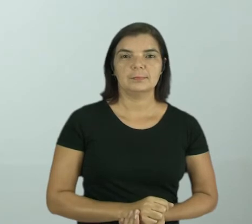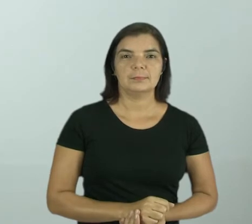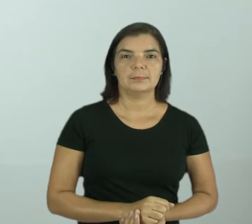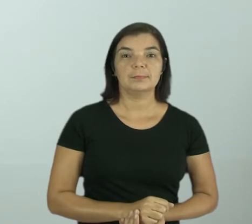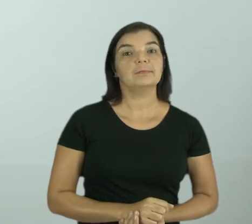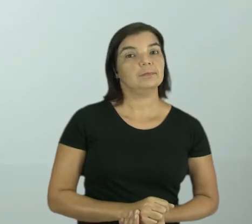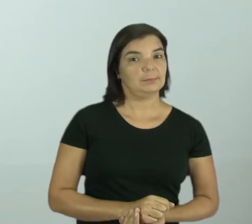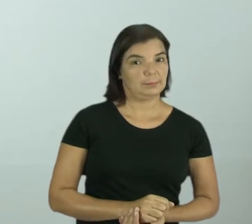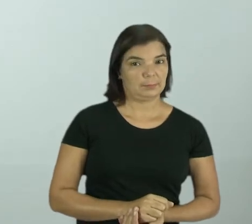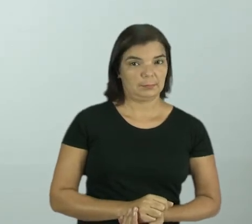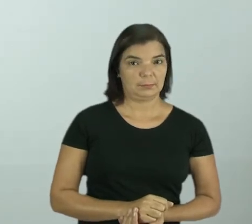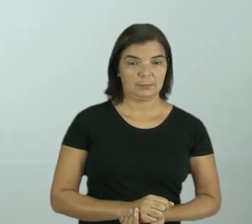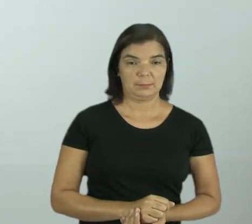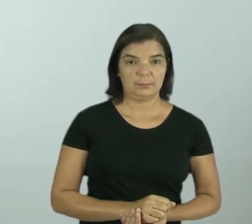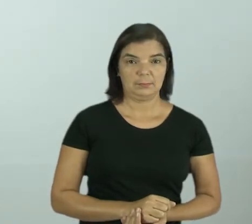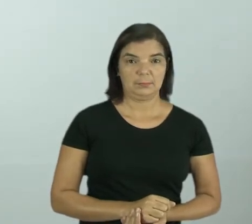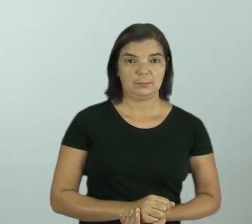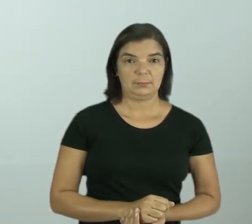Hum?